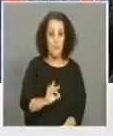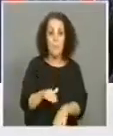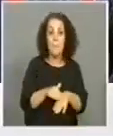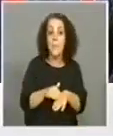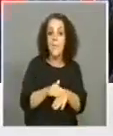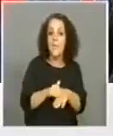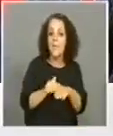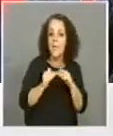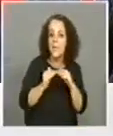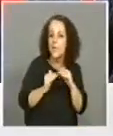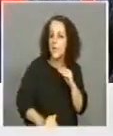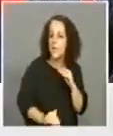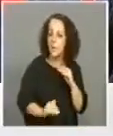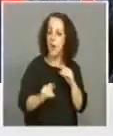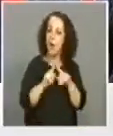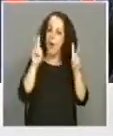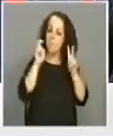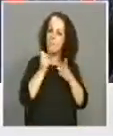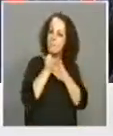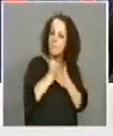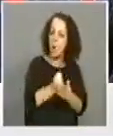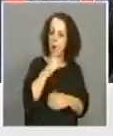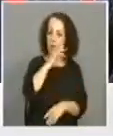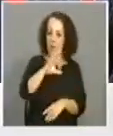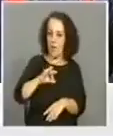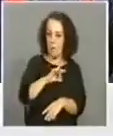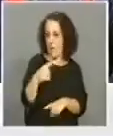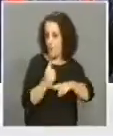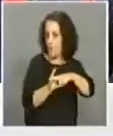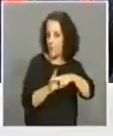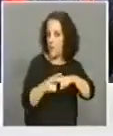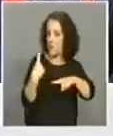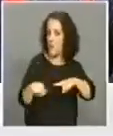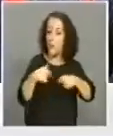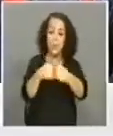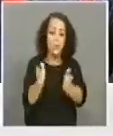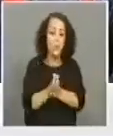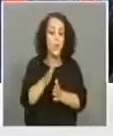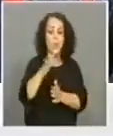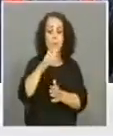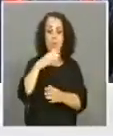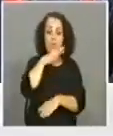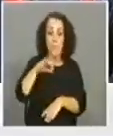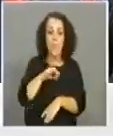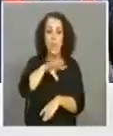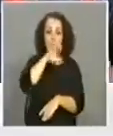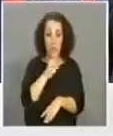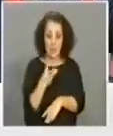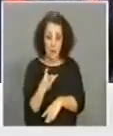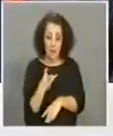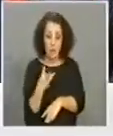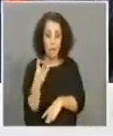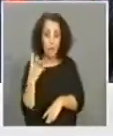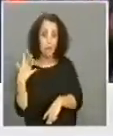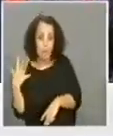amiga das famílias tem ainda essa vantagem para todas as famílias que tenham três filhos ou mais. No ano